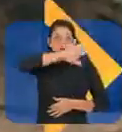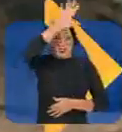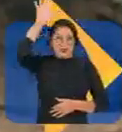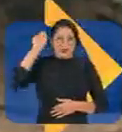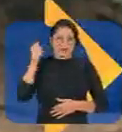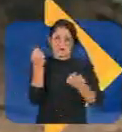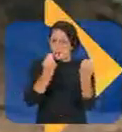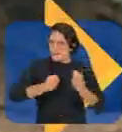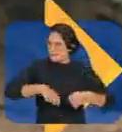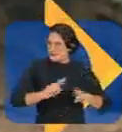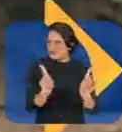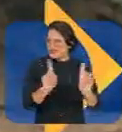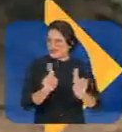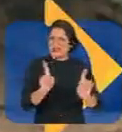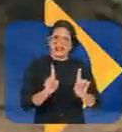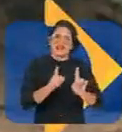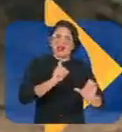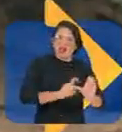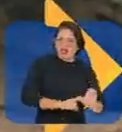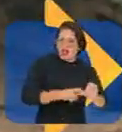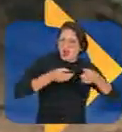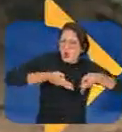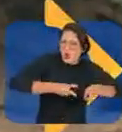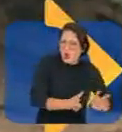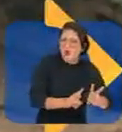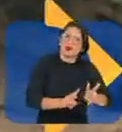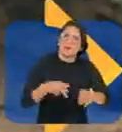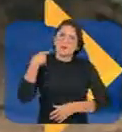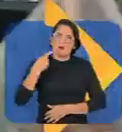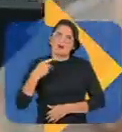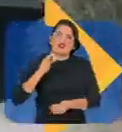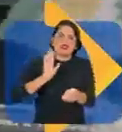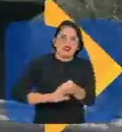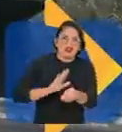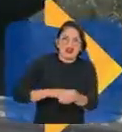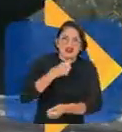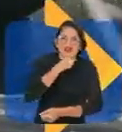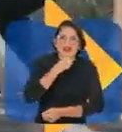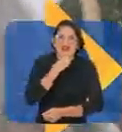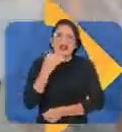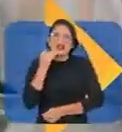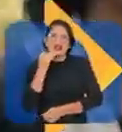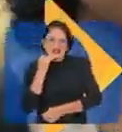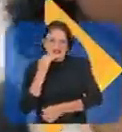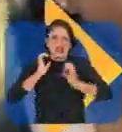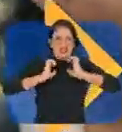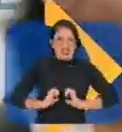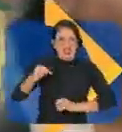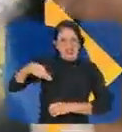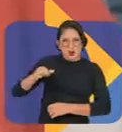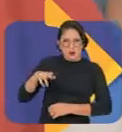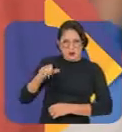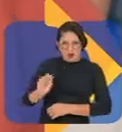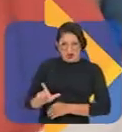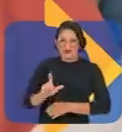O Amazonas não precisa mais viver aprisionado a essa velha política, viciada com deficiência moral e ética.